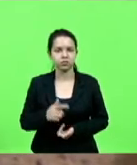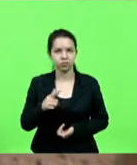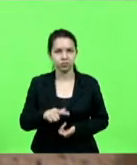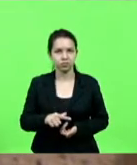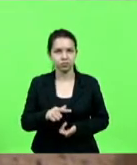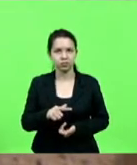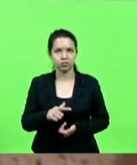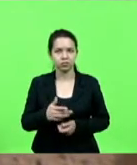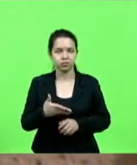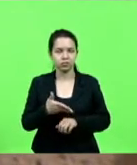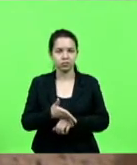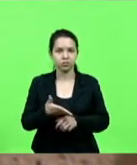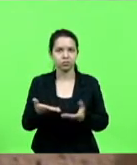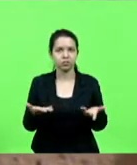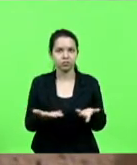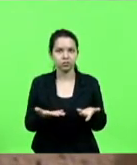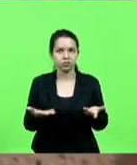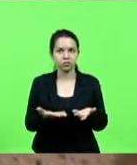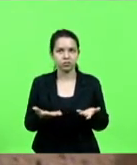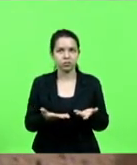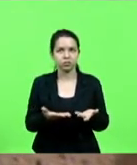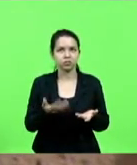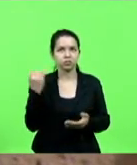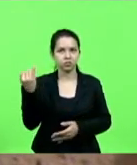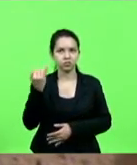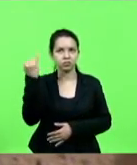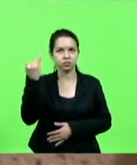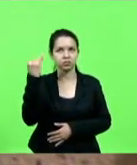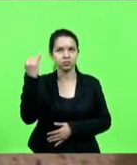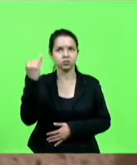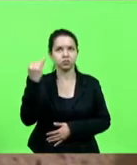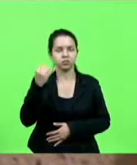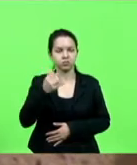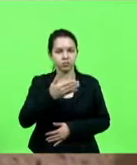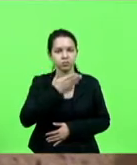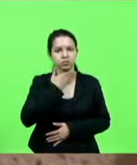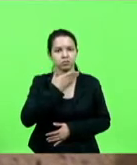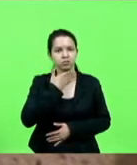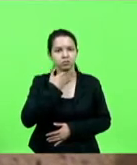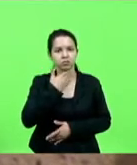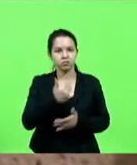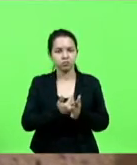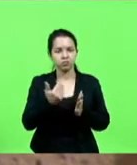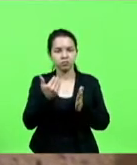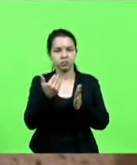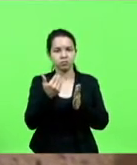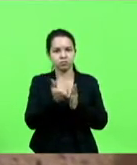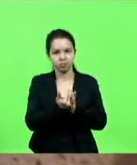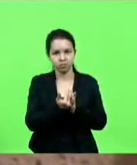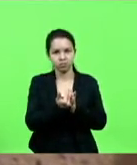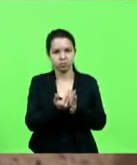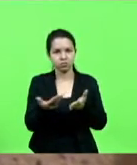e, sobretudo, porque é mais uma voz que vem ratificar